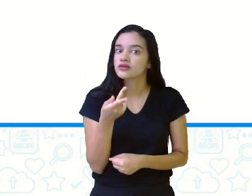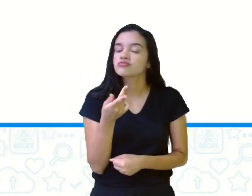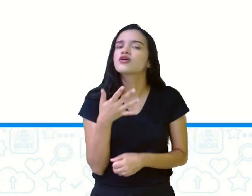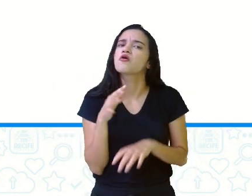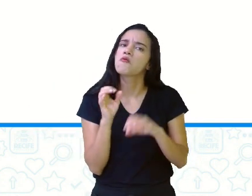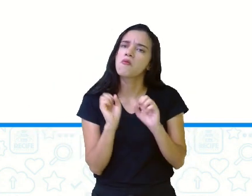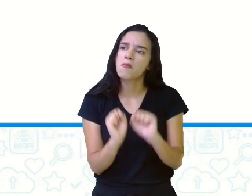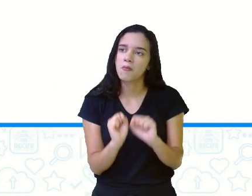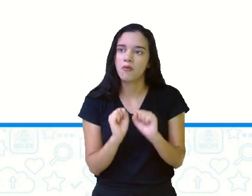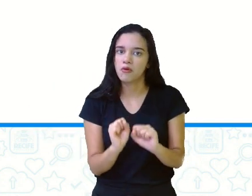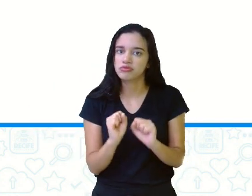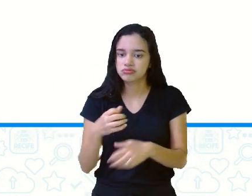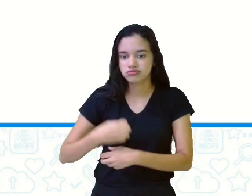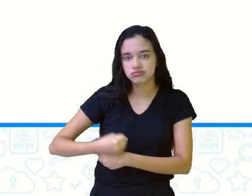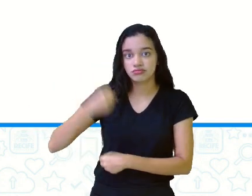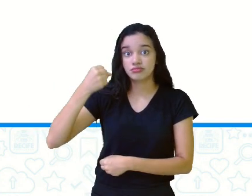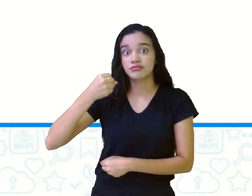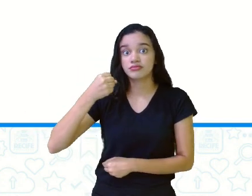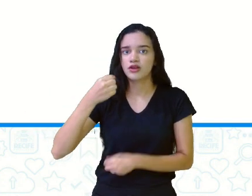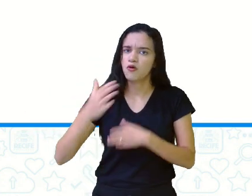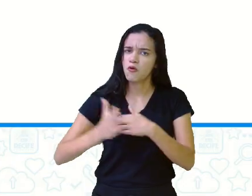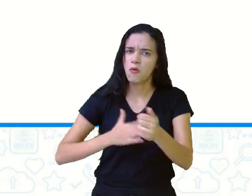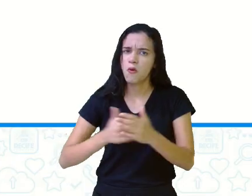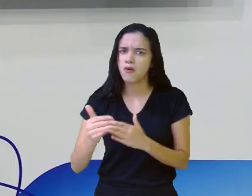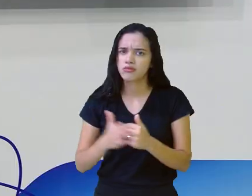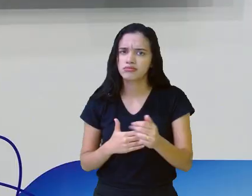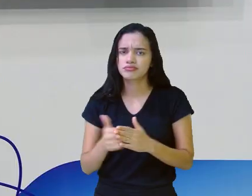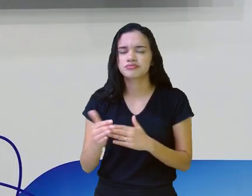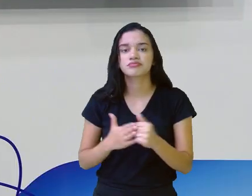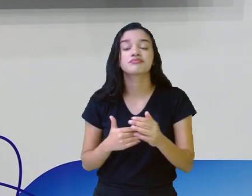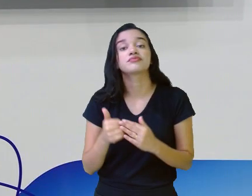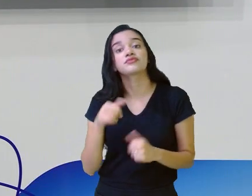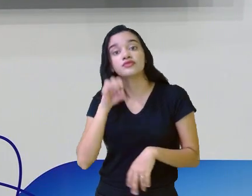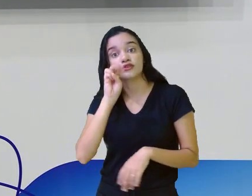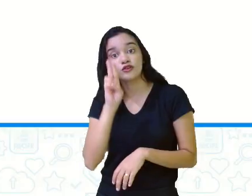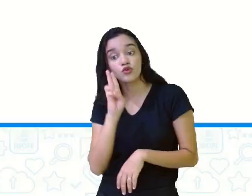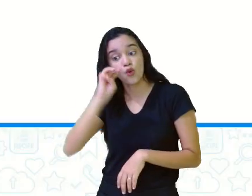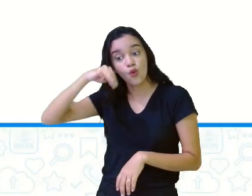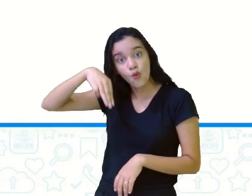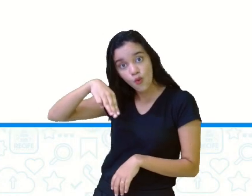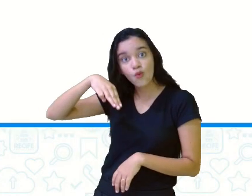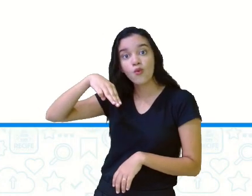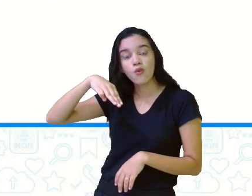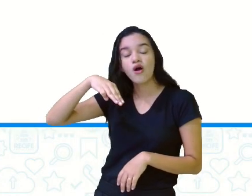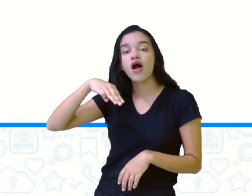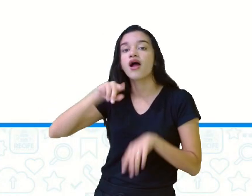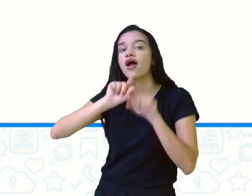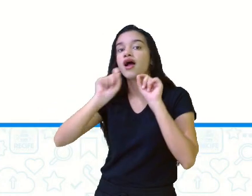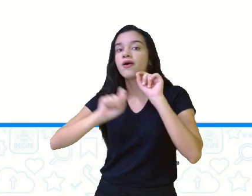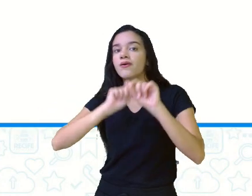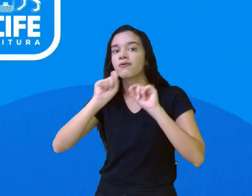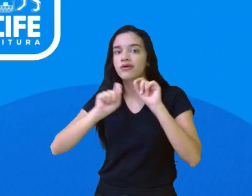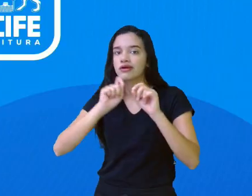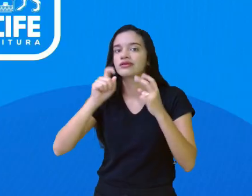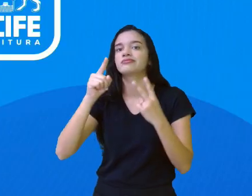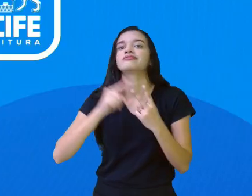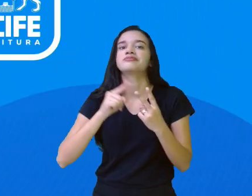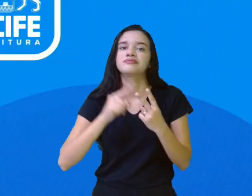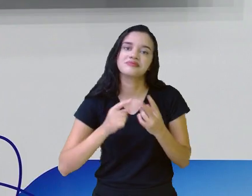pegar um guarda-chuva qualquer. Um artigo indefinido.